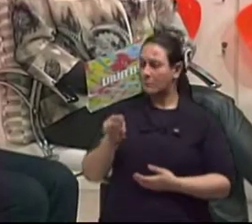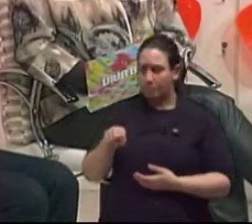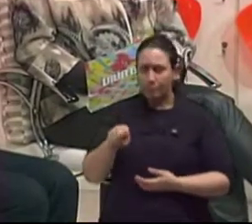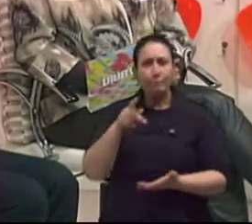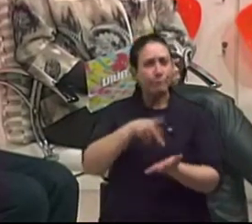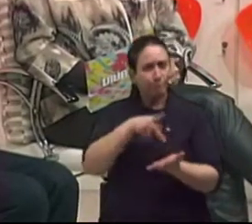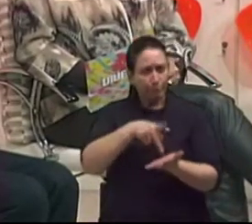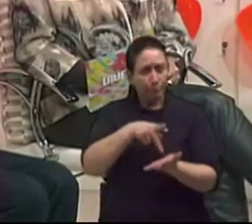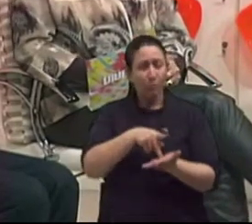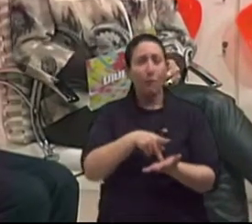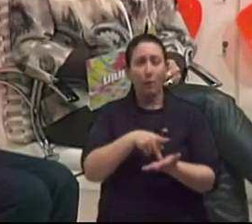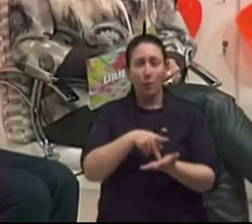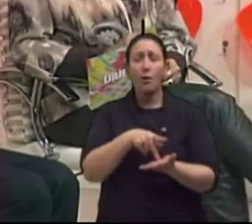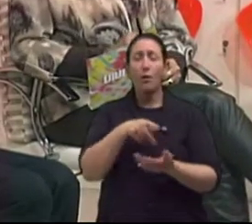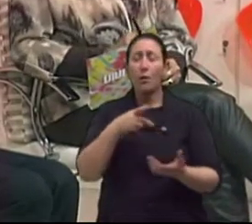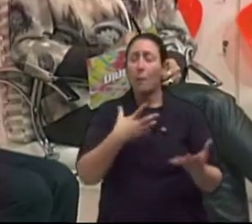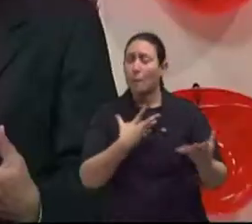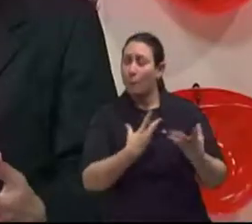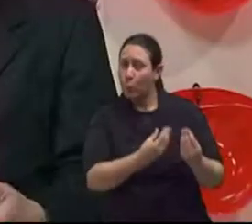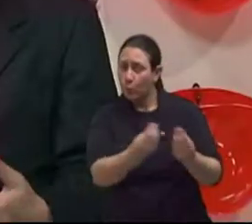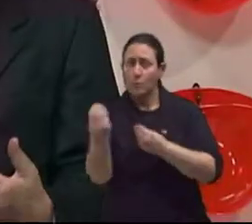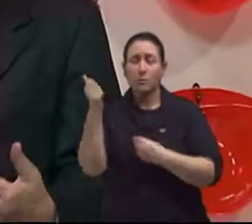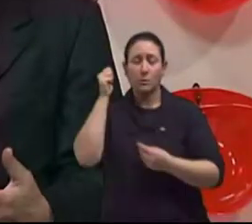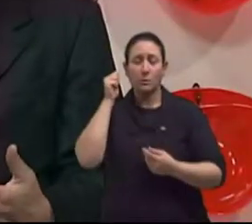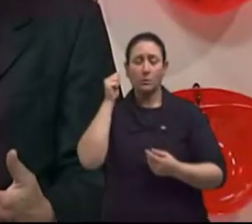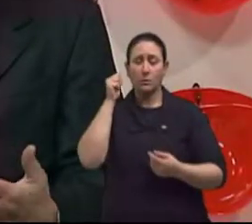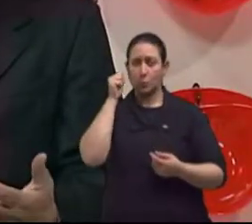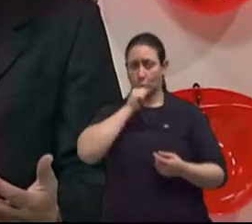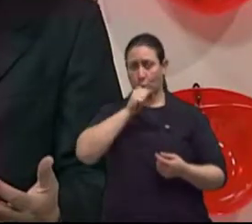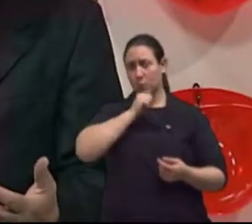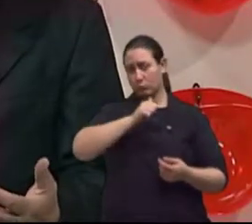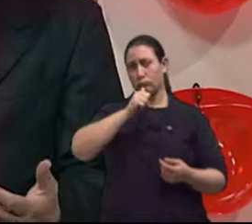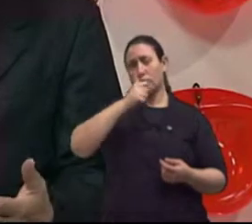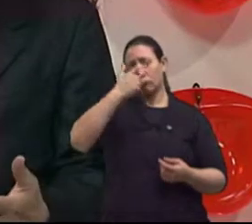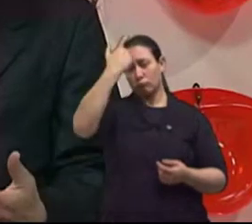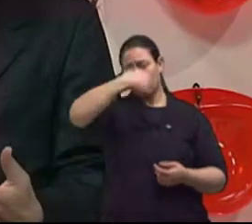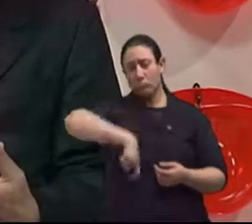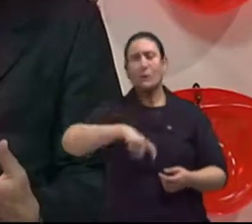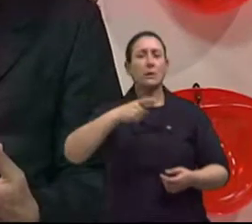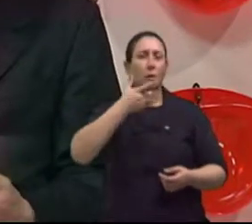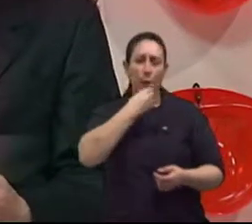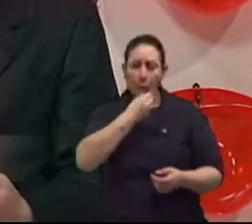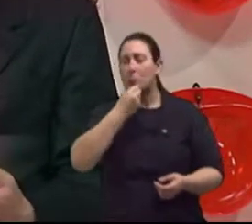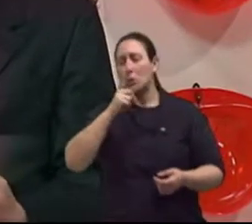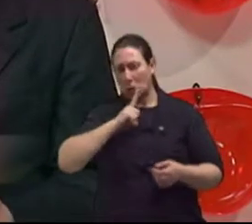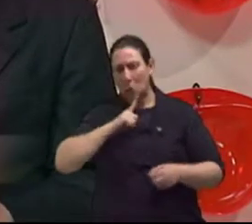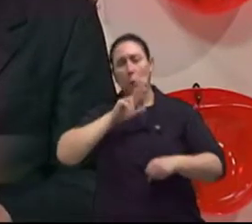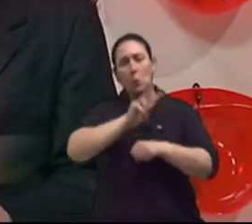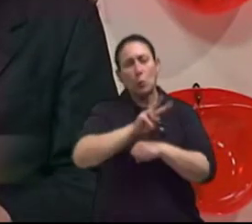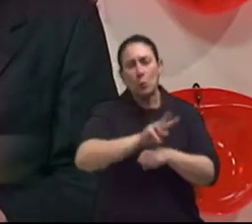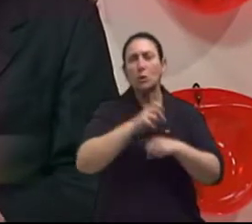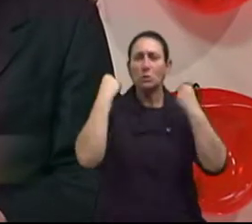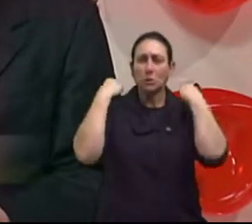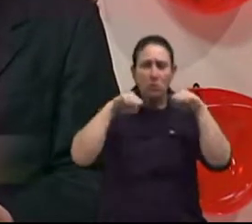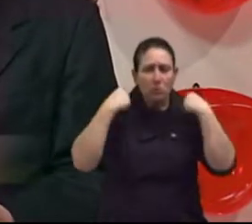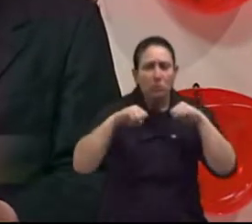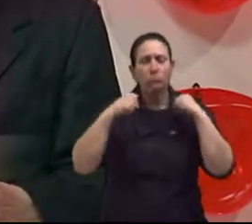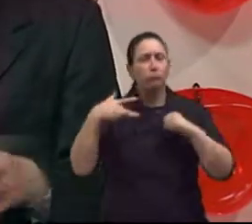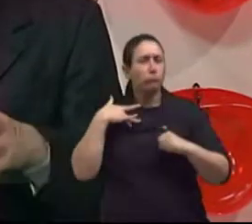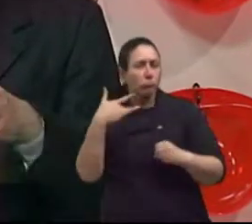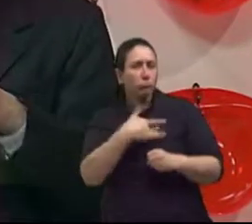Apesar de terem, assim, consciência de que precisam ter hábitos saudáveis, praticar exercícios,